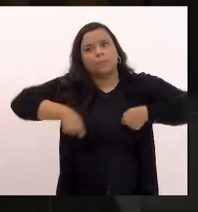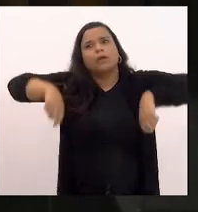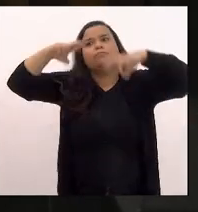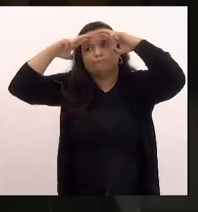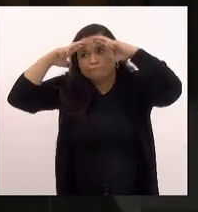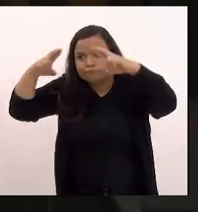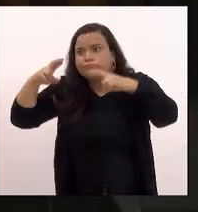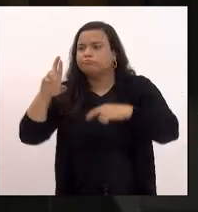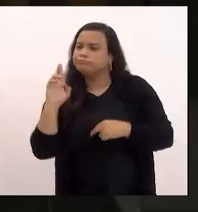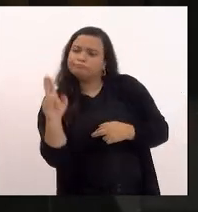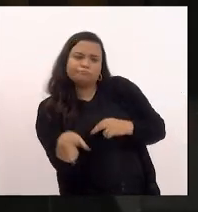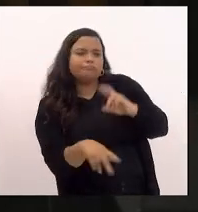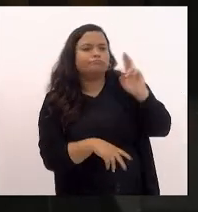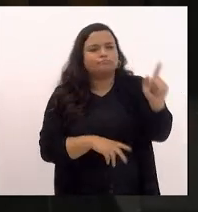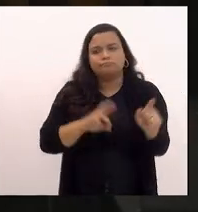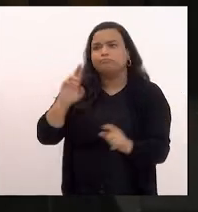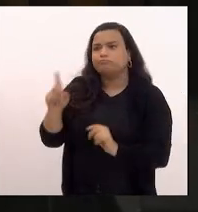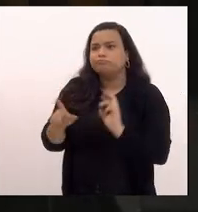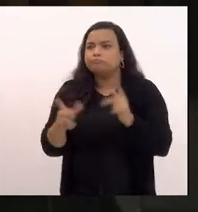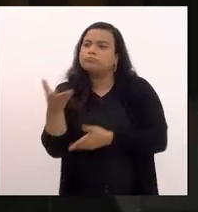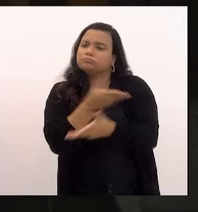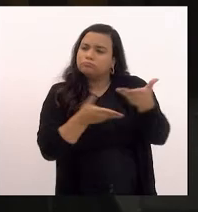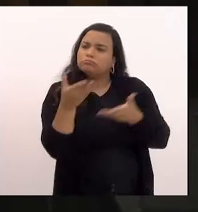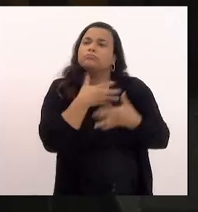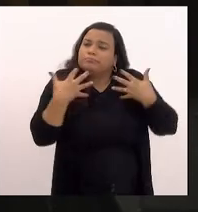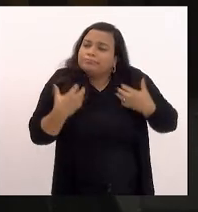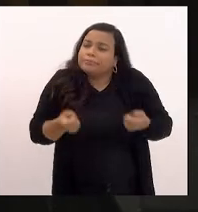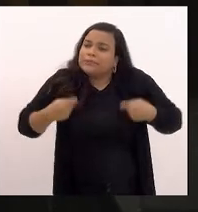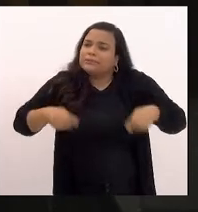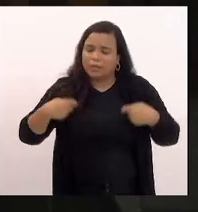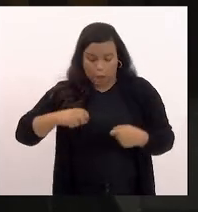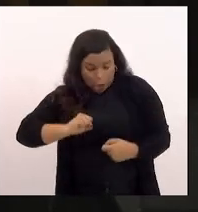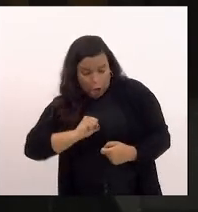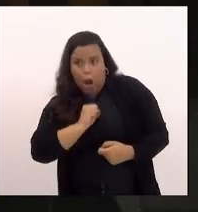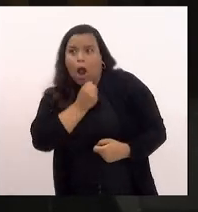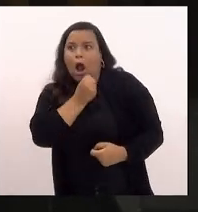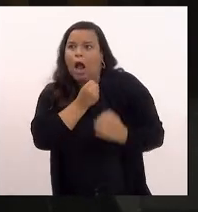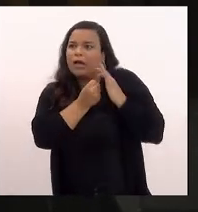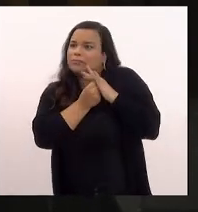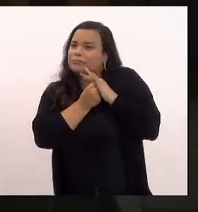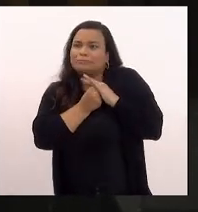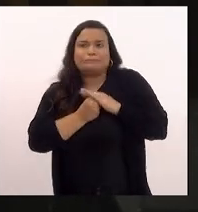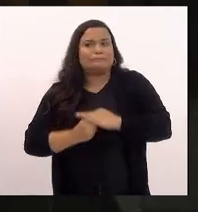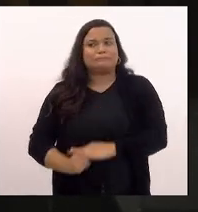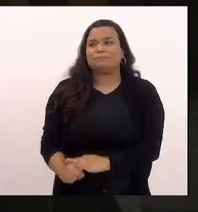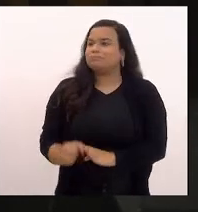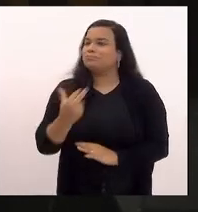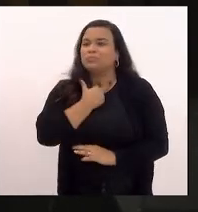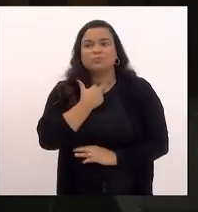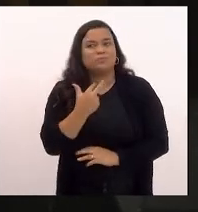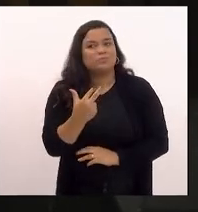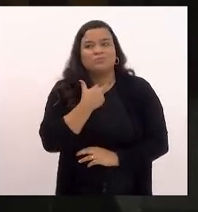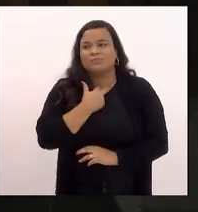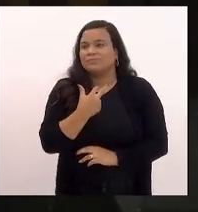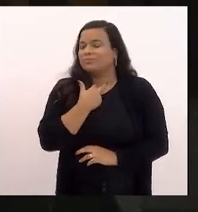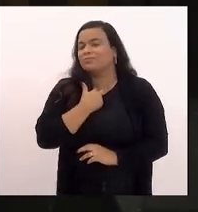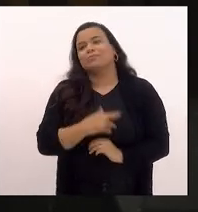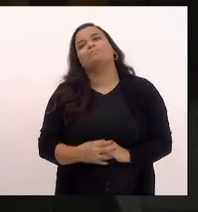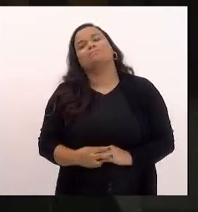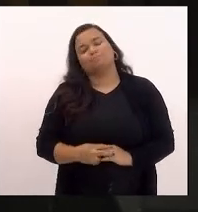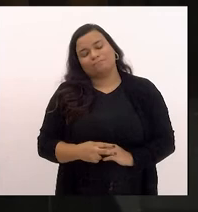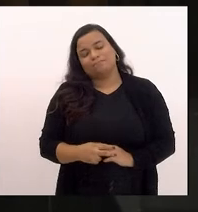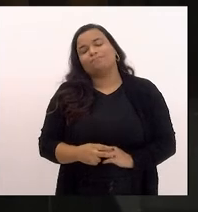diferença não dá para aceitar que o ódio seja o elemento que vai pautar as nossas relações